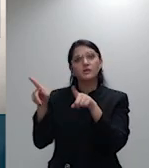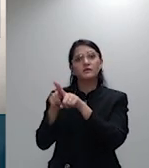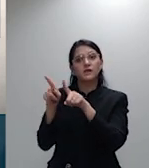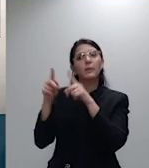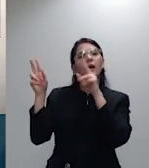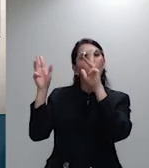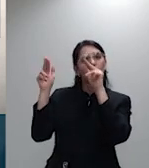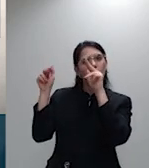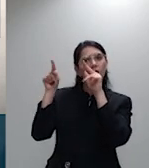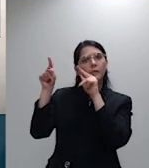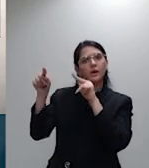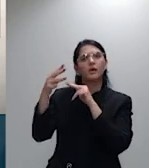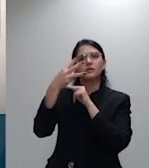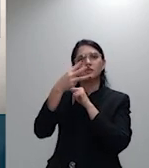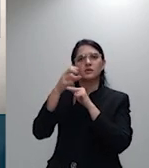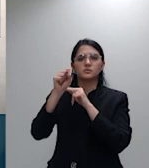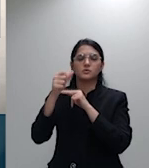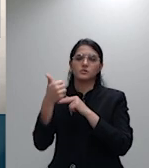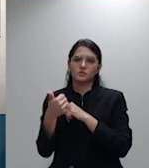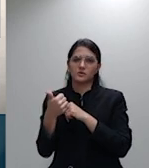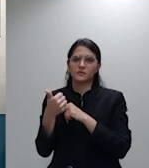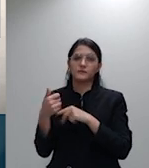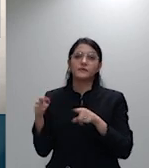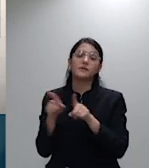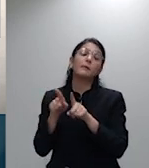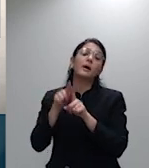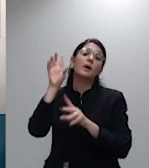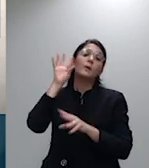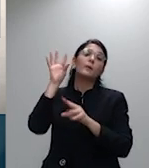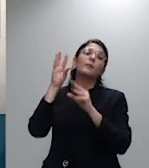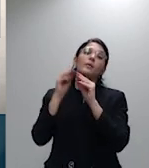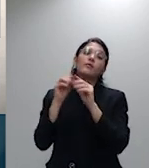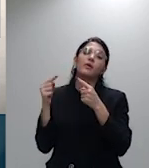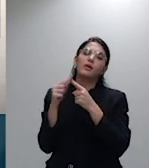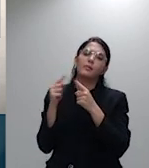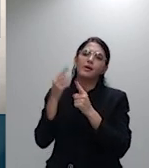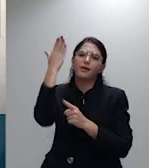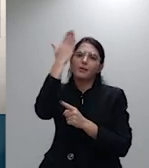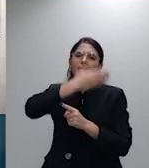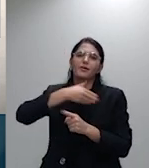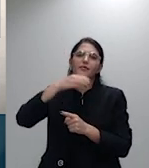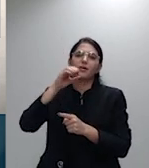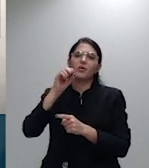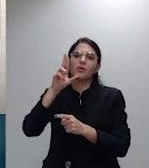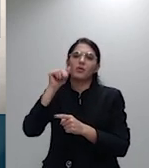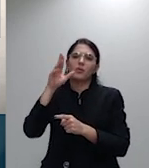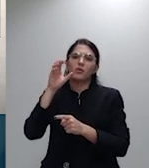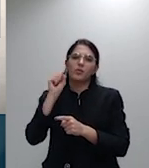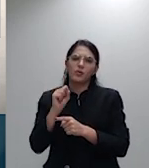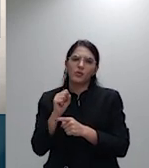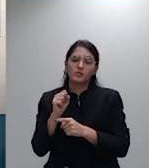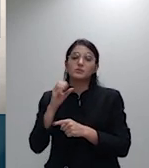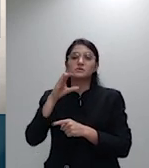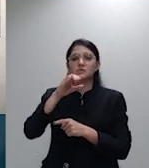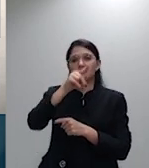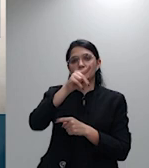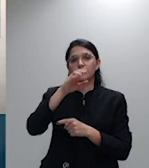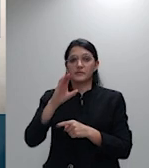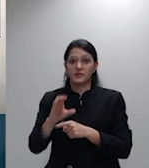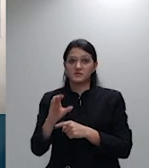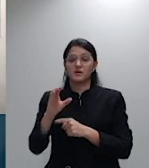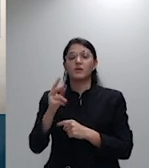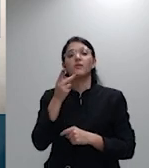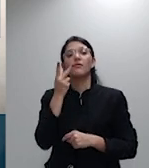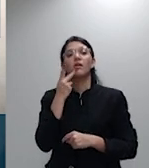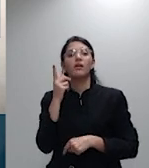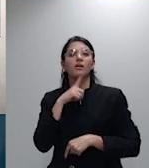e por fim com relação ao ônus da prova uma vez que o CPC adota a teoria de distribuição da carga